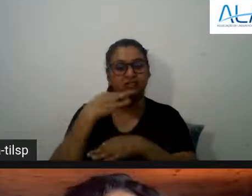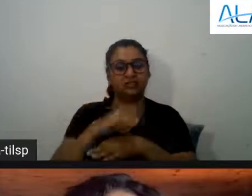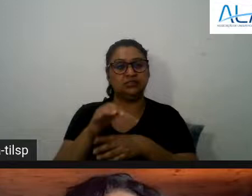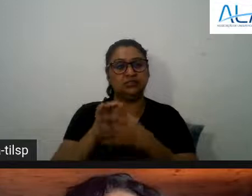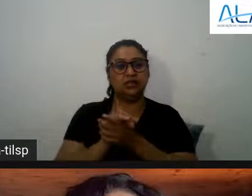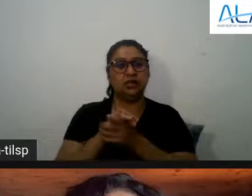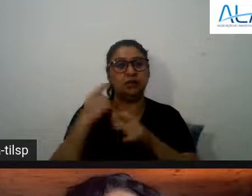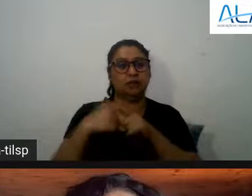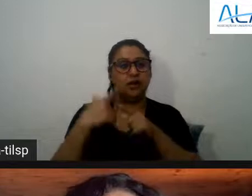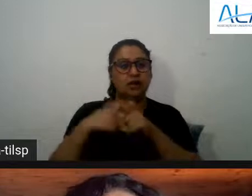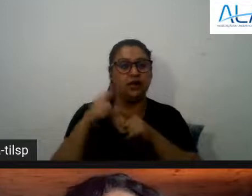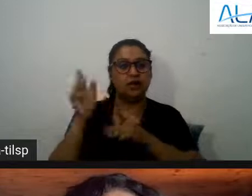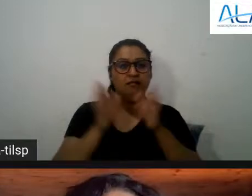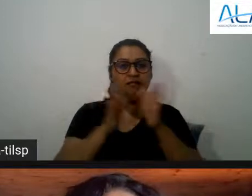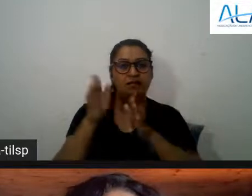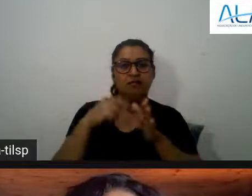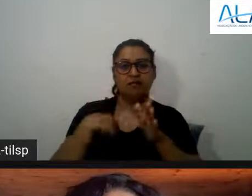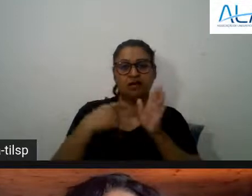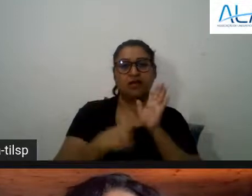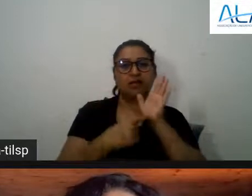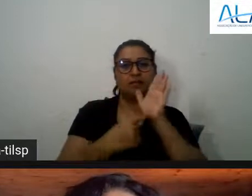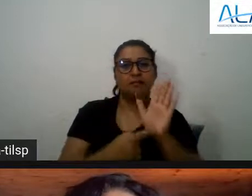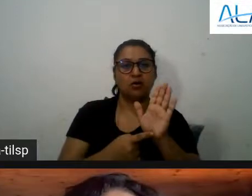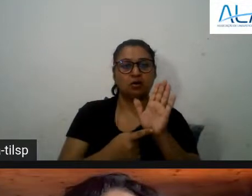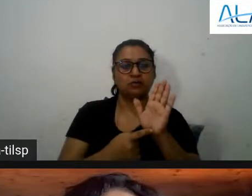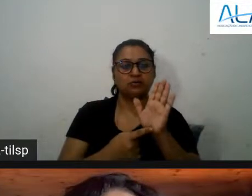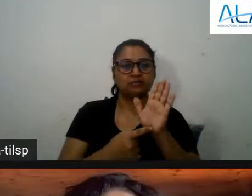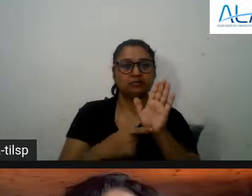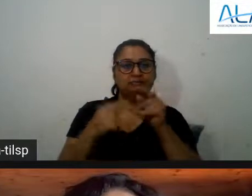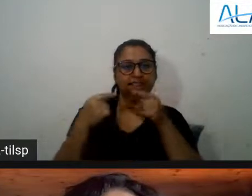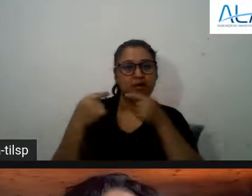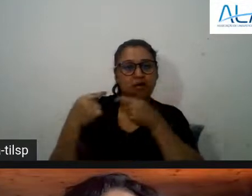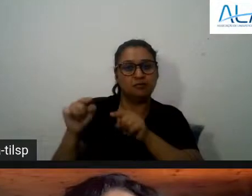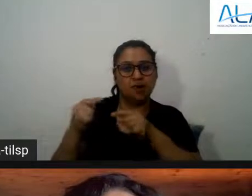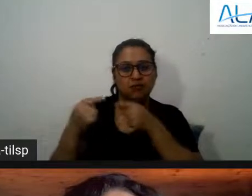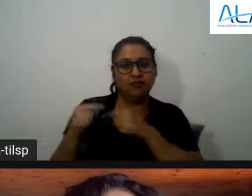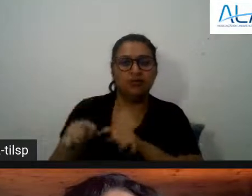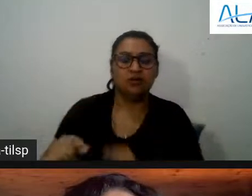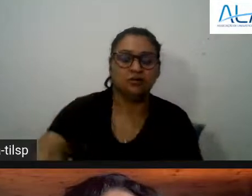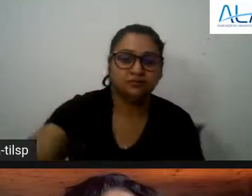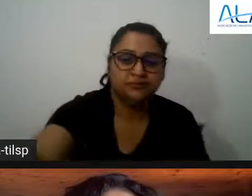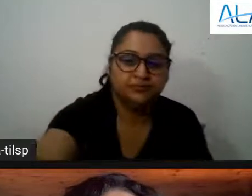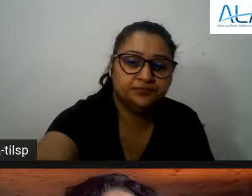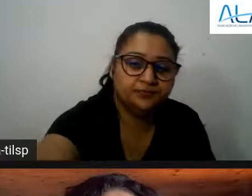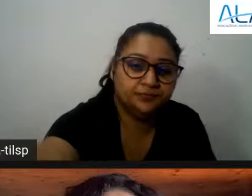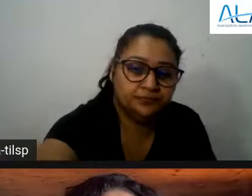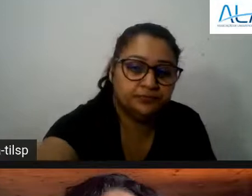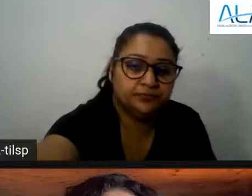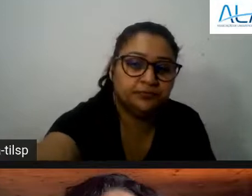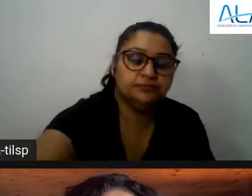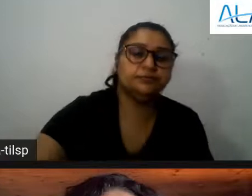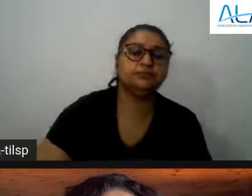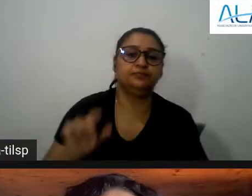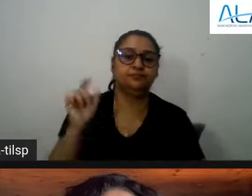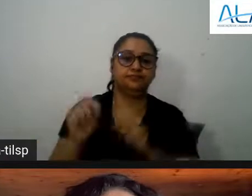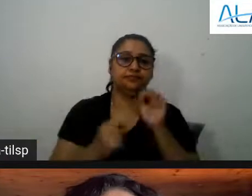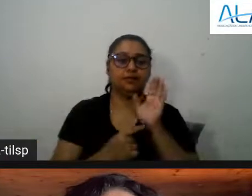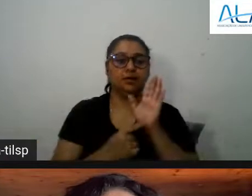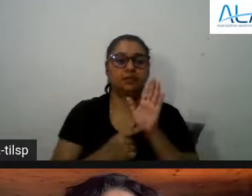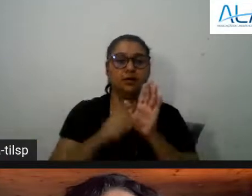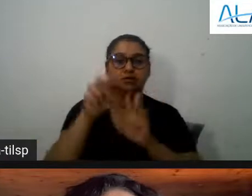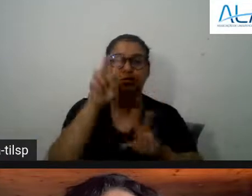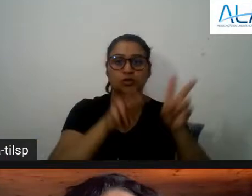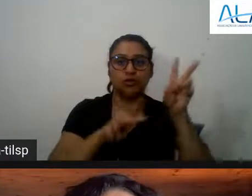dizer que se calhar é pouco consensual ou é um bocadinho provocador é dizer nós estamos numa fase em que o multimodal o visual